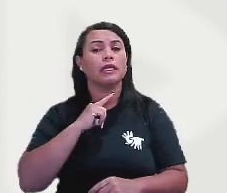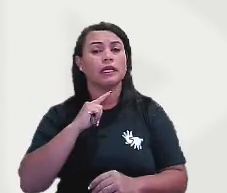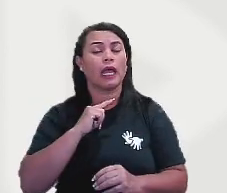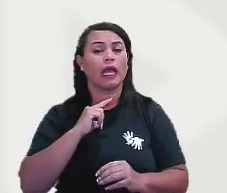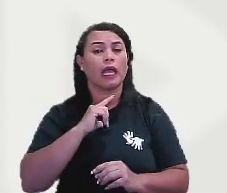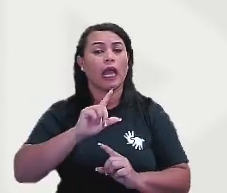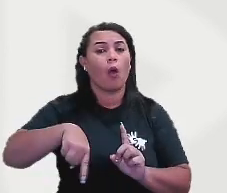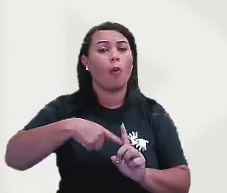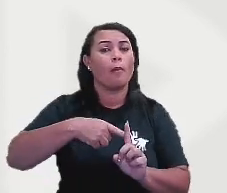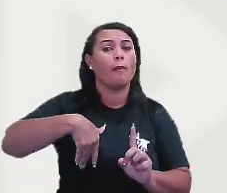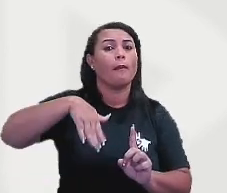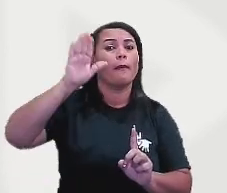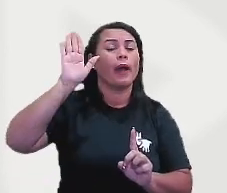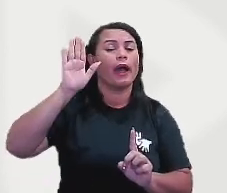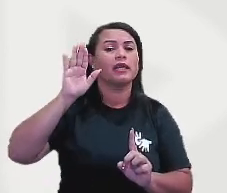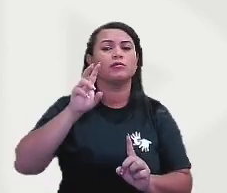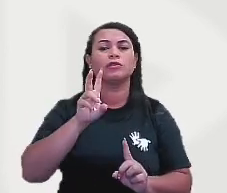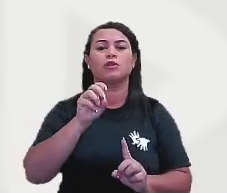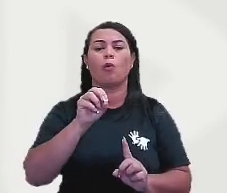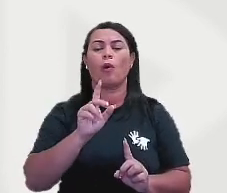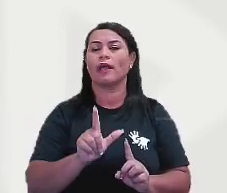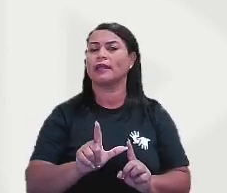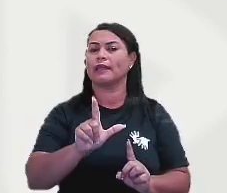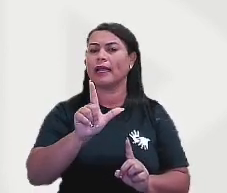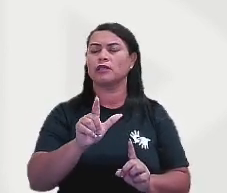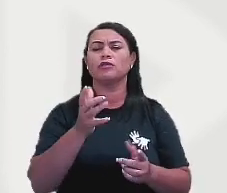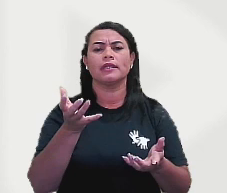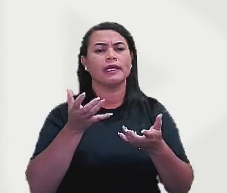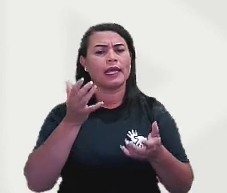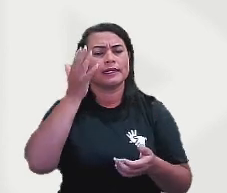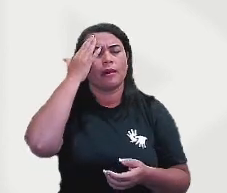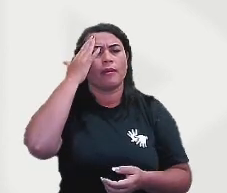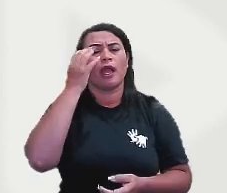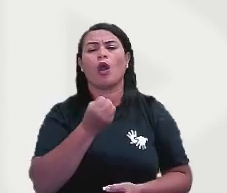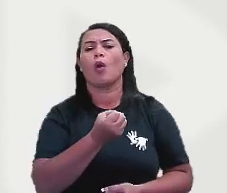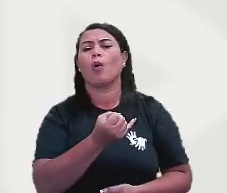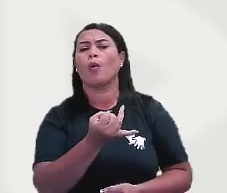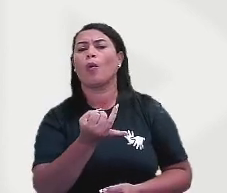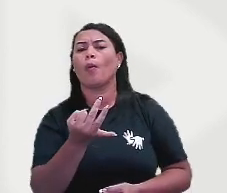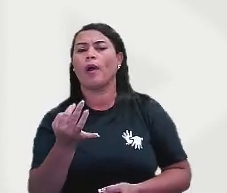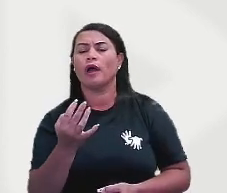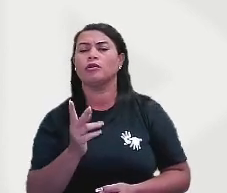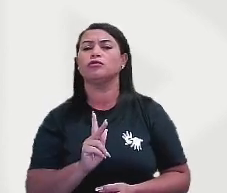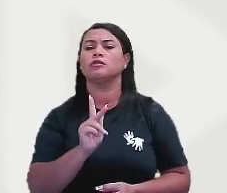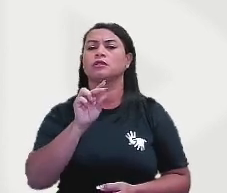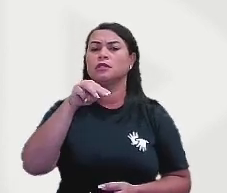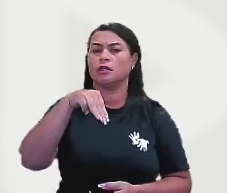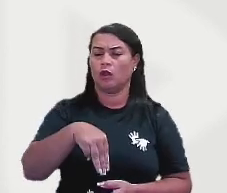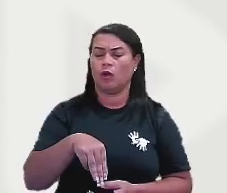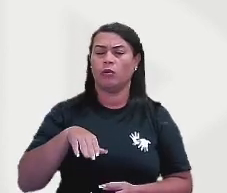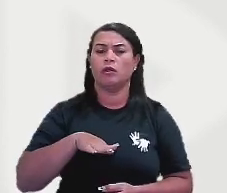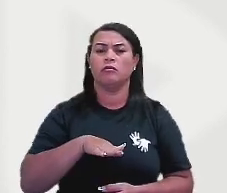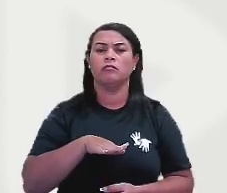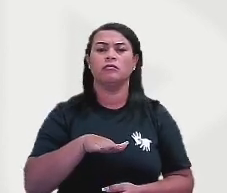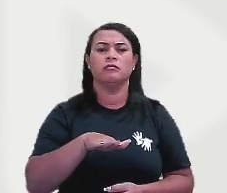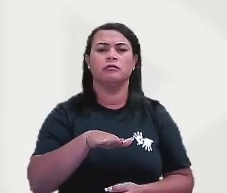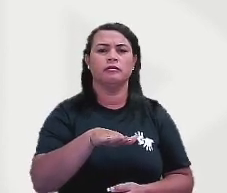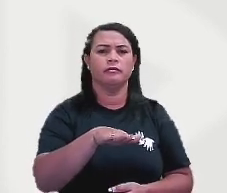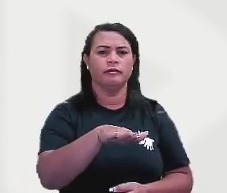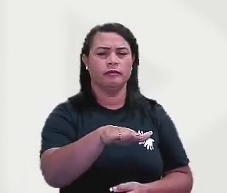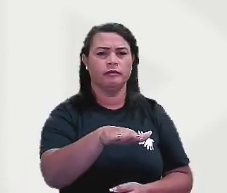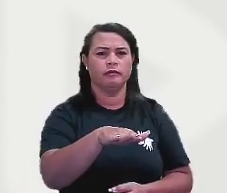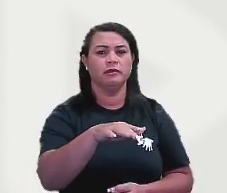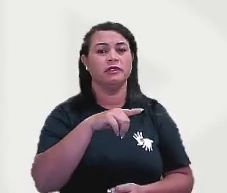máxima do tanque é de 50 litros, ele quer saber qual a quantidade de quilômetros que esse automóvel percorre